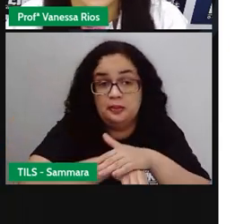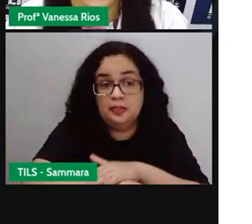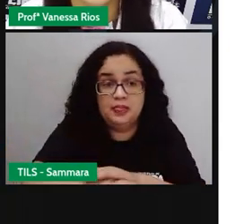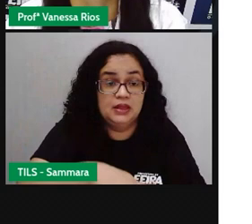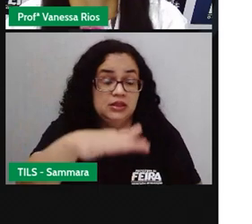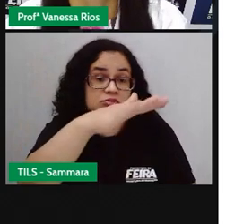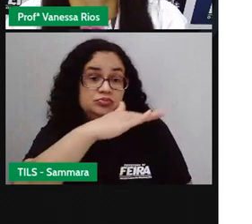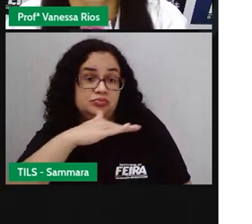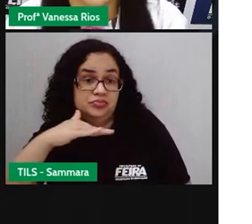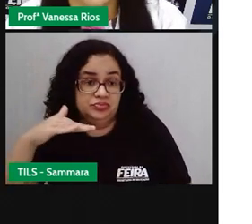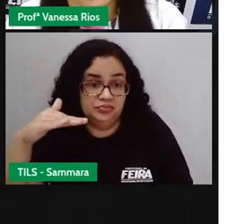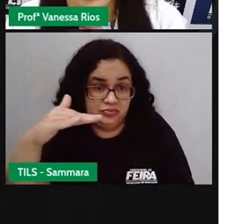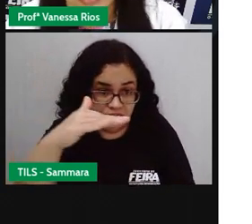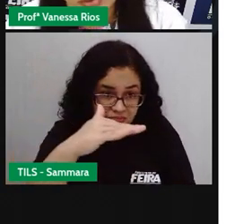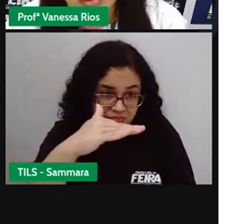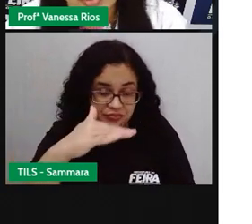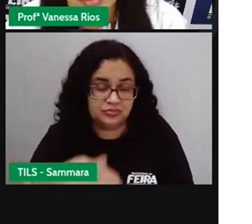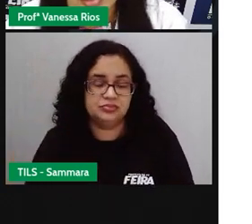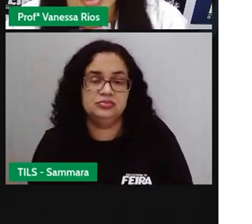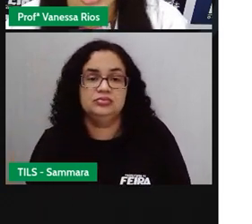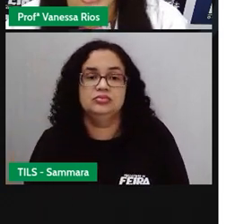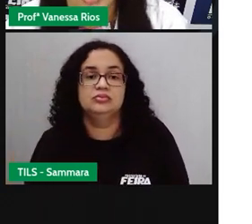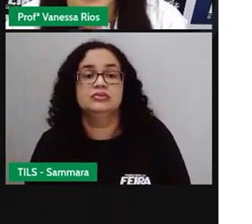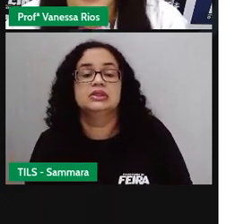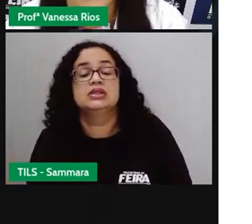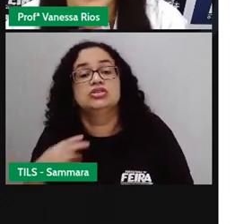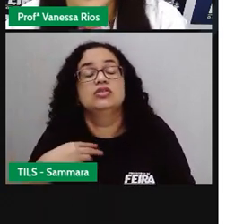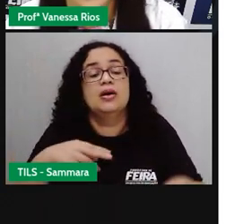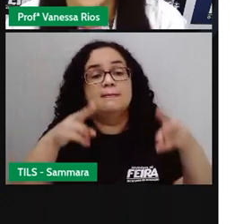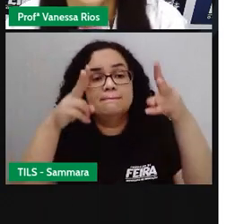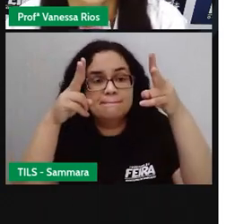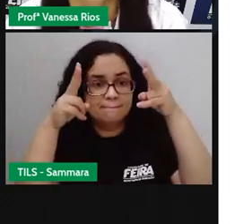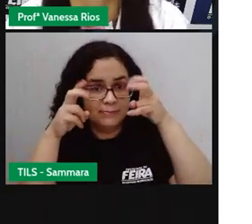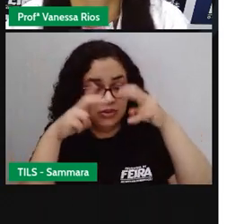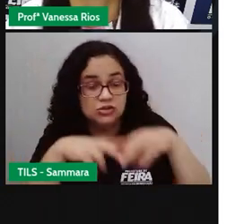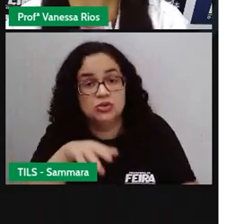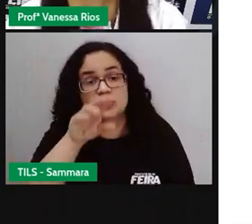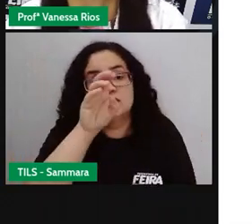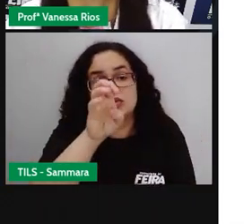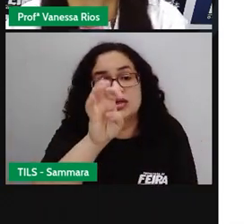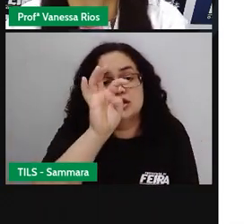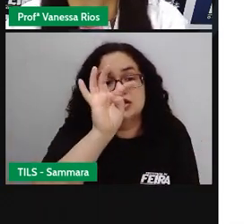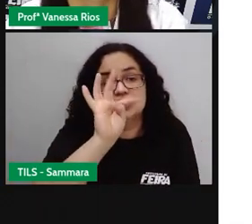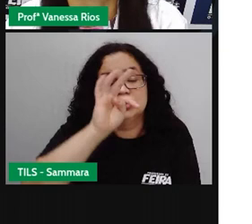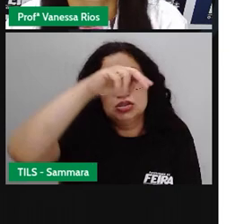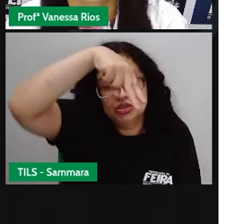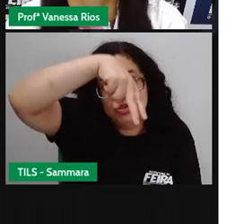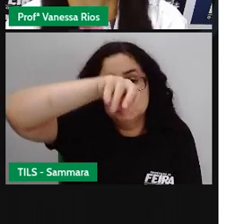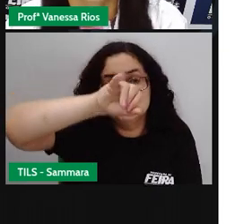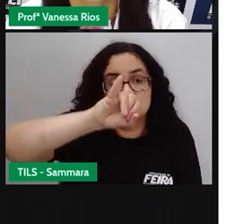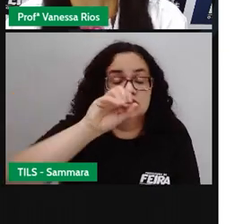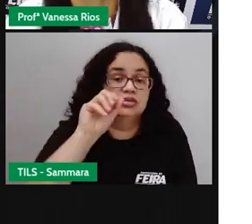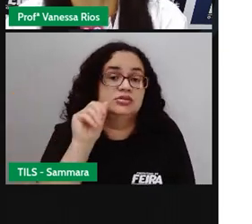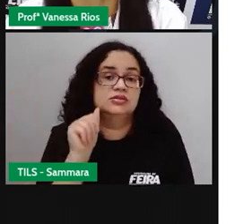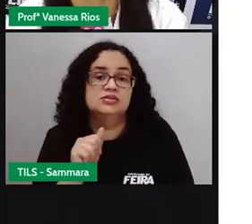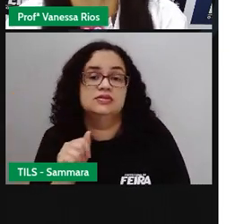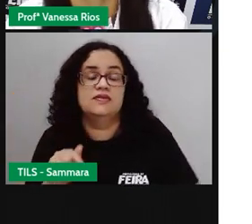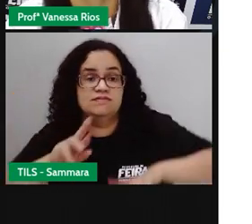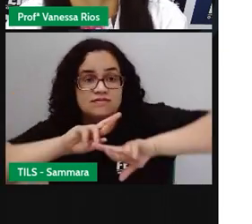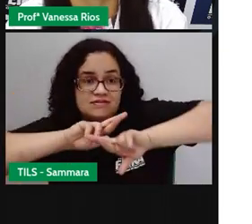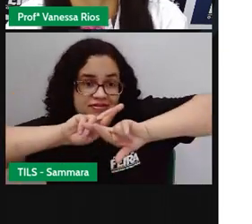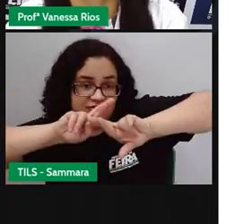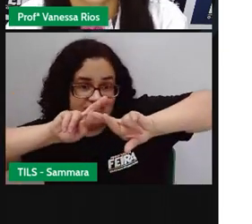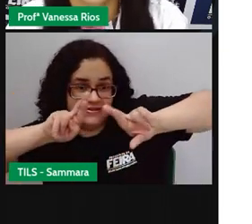tradições e também territórios. A gente observa aí que etnia tem uma definição que abrange várias,